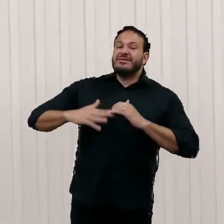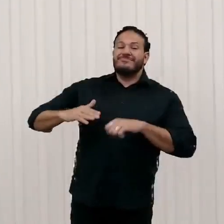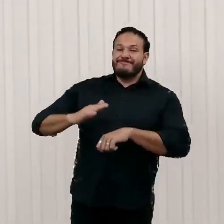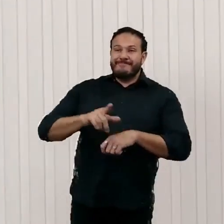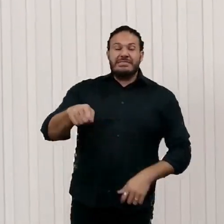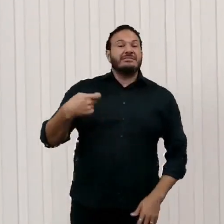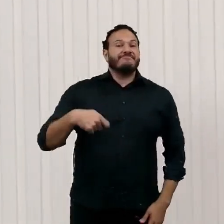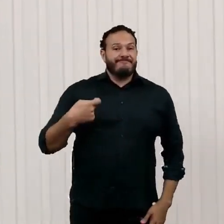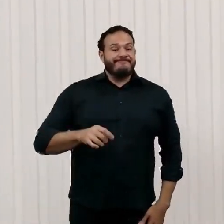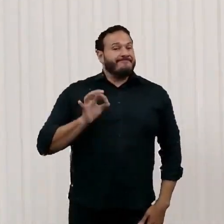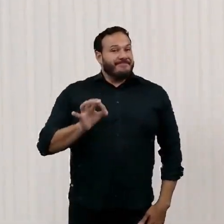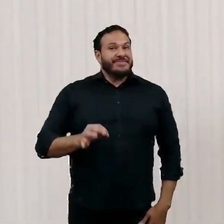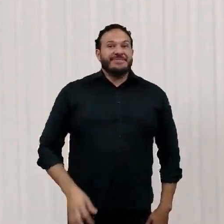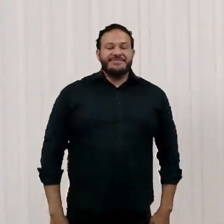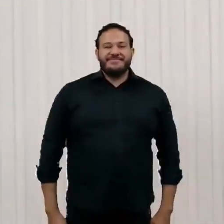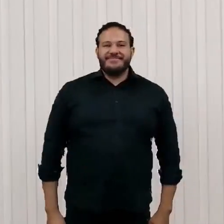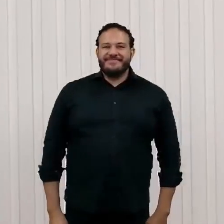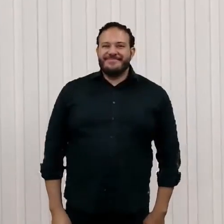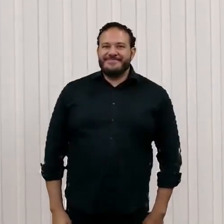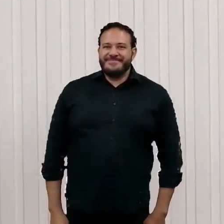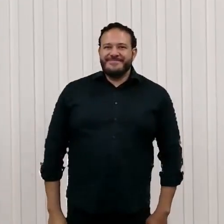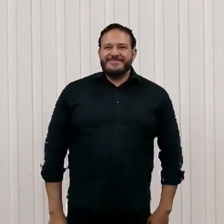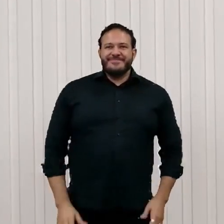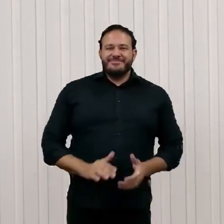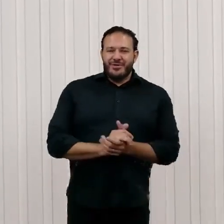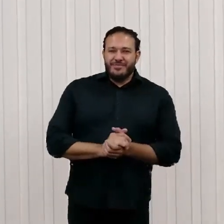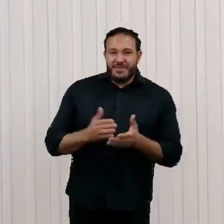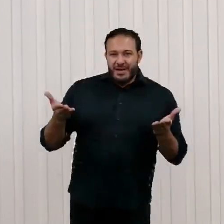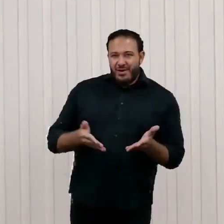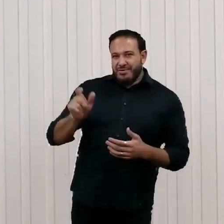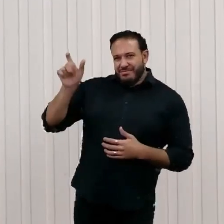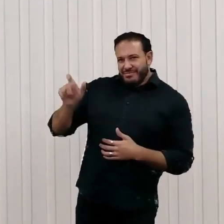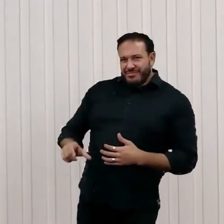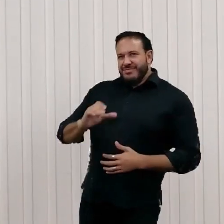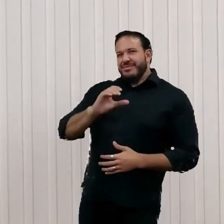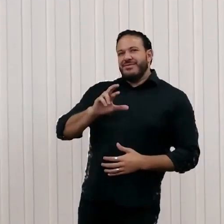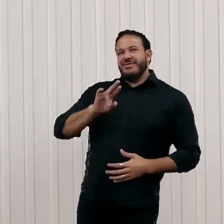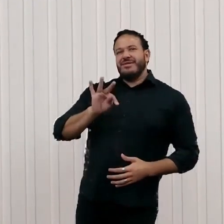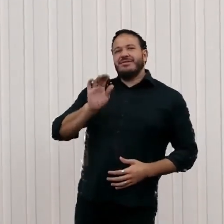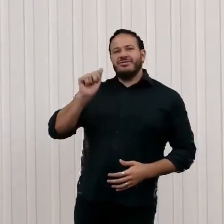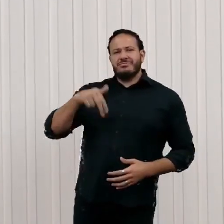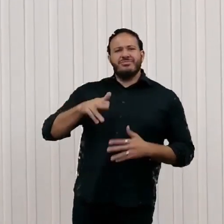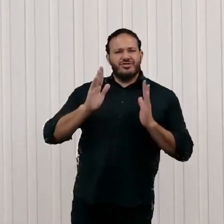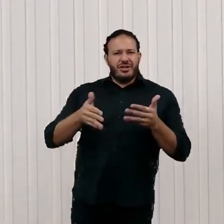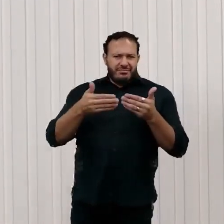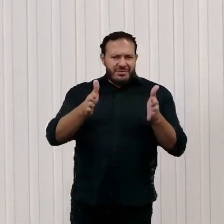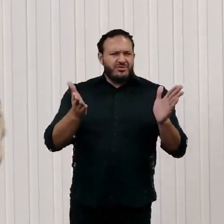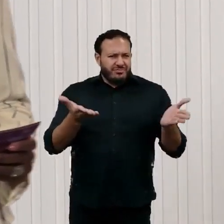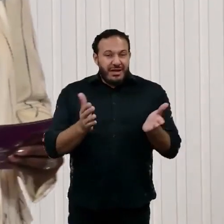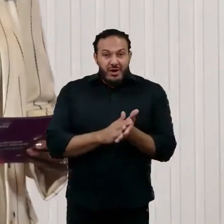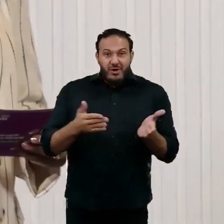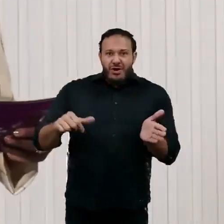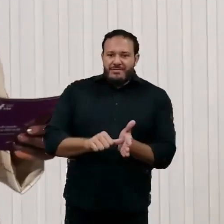Bom, agora, Christian fez uma abertura e tanto. Nós vamos para a primeira